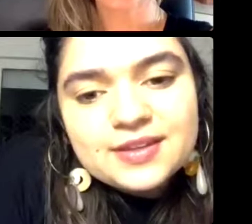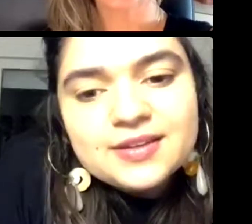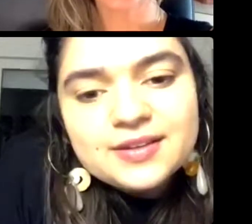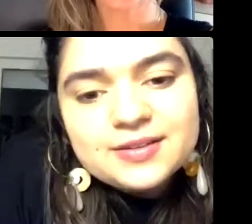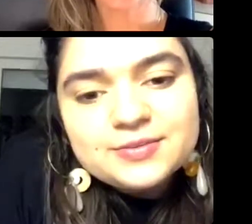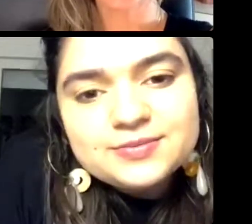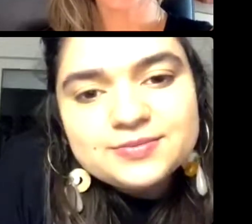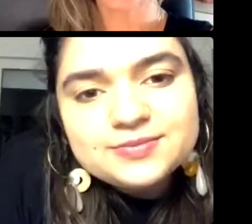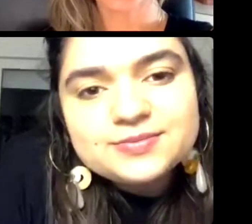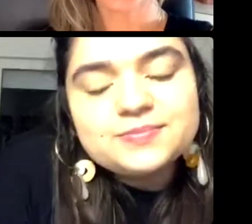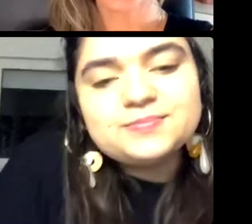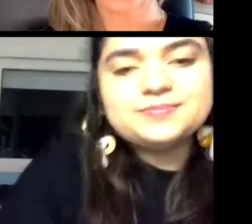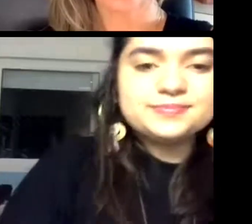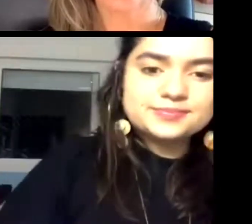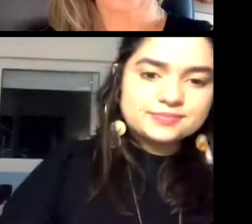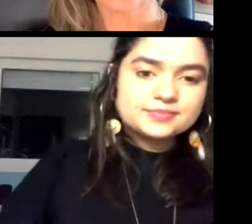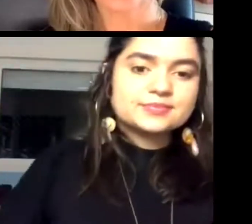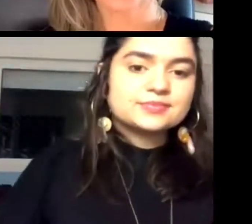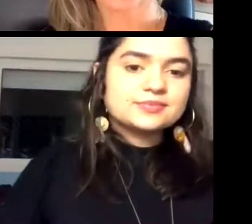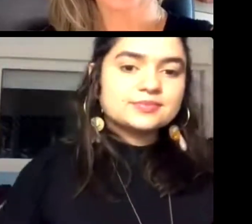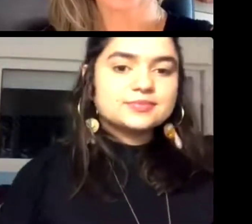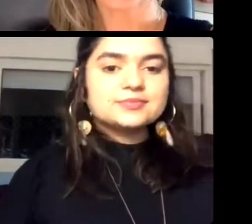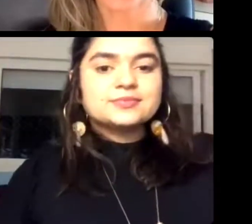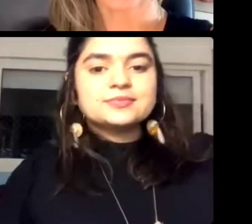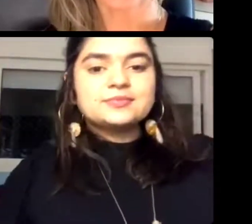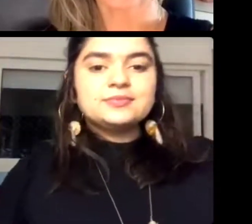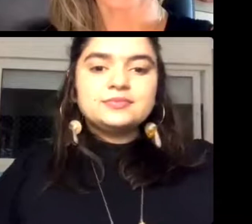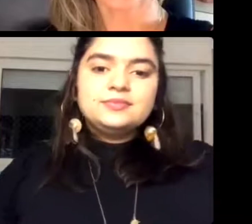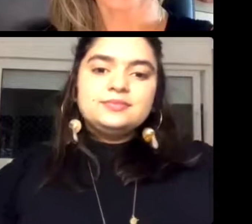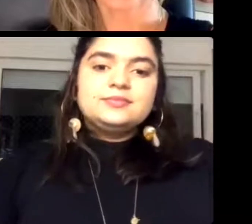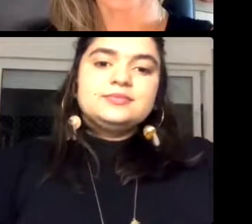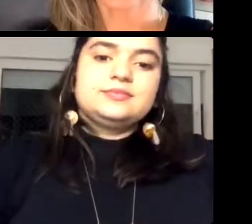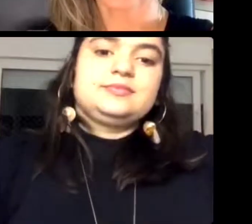ela entrou aqui de novo. Eu vou... Ui! Ai!